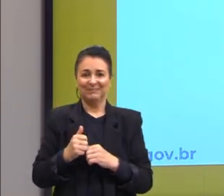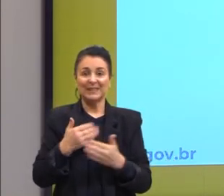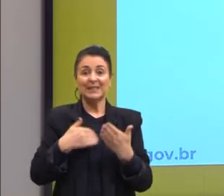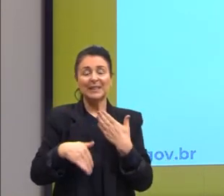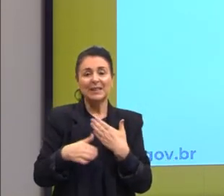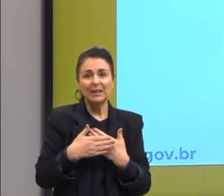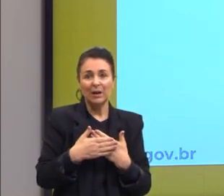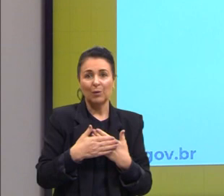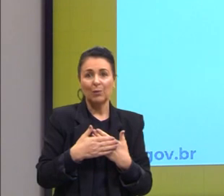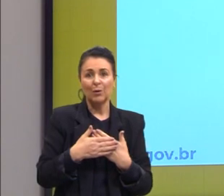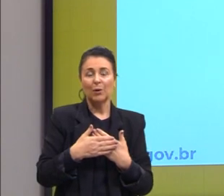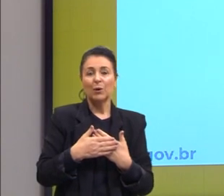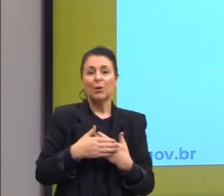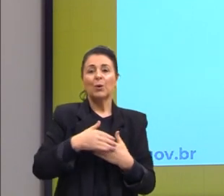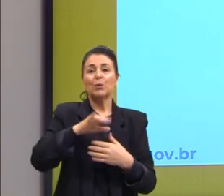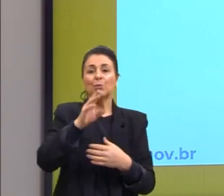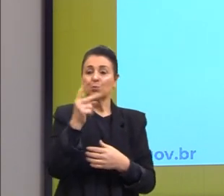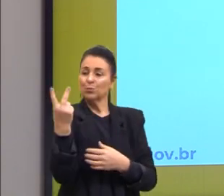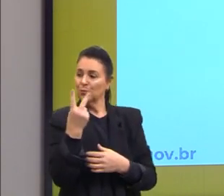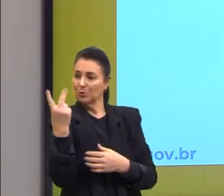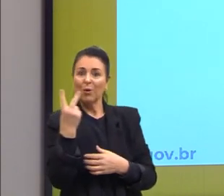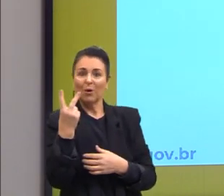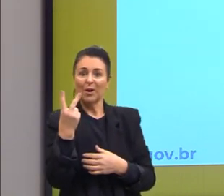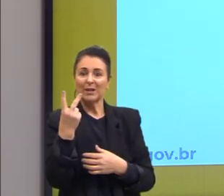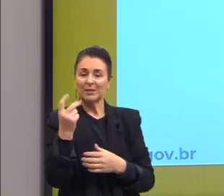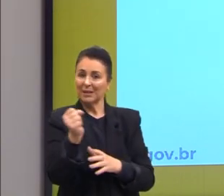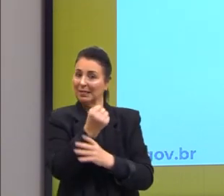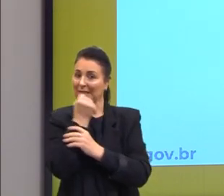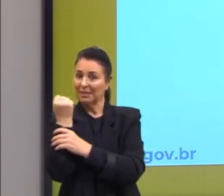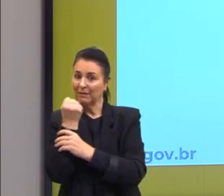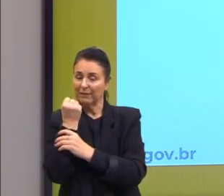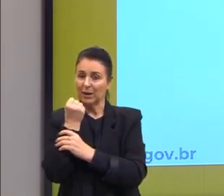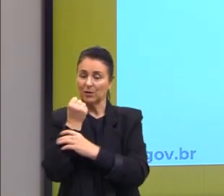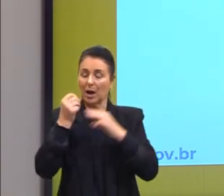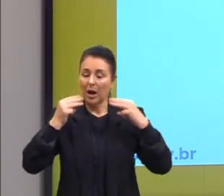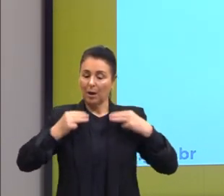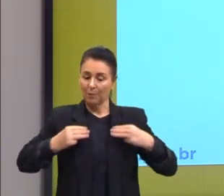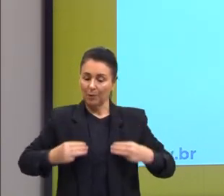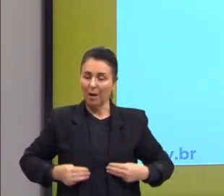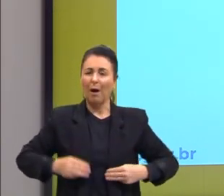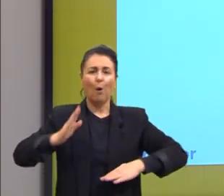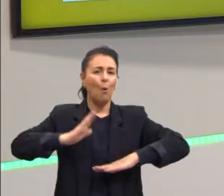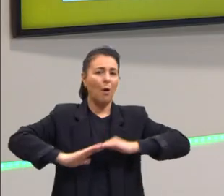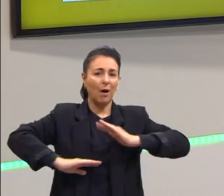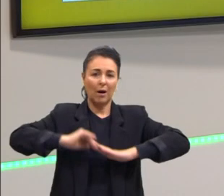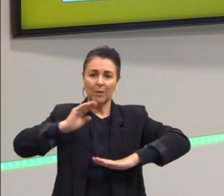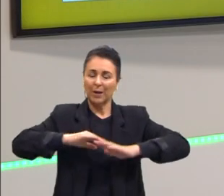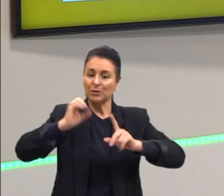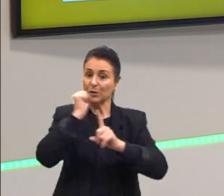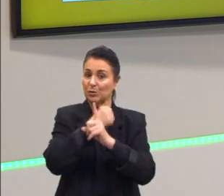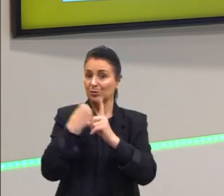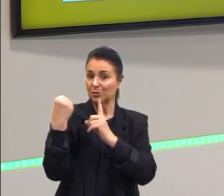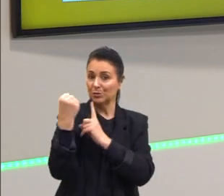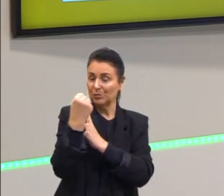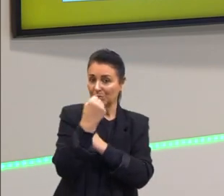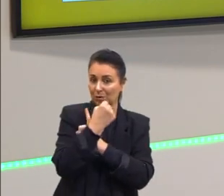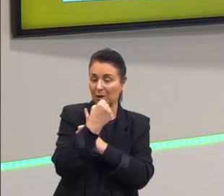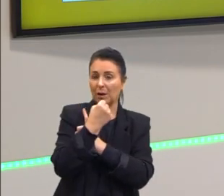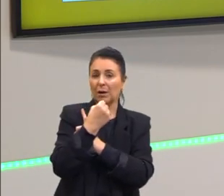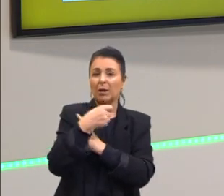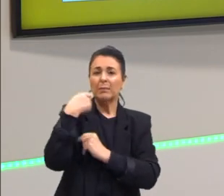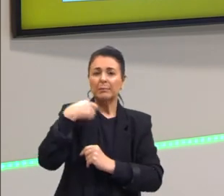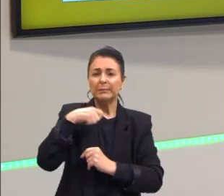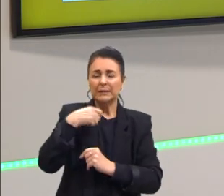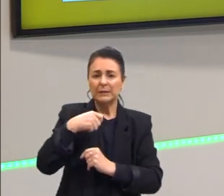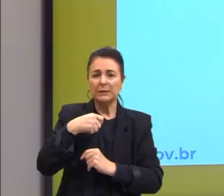o Benton como o John Stuart Mill defendem que a moral, a prática social deve ser aquilo que